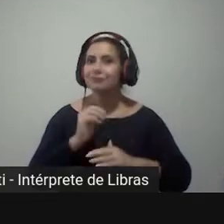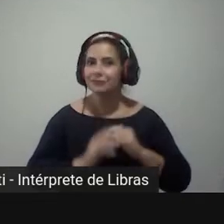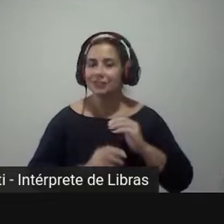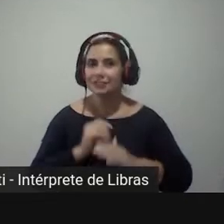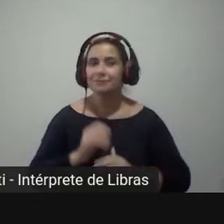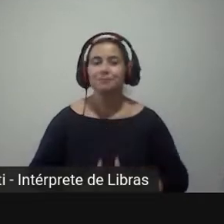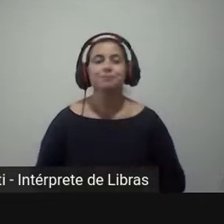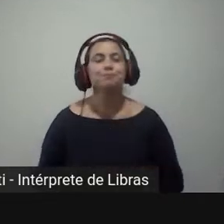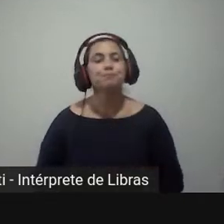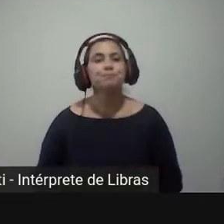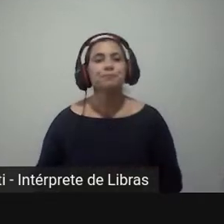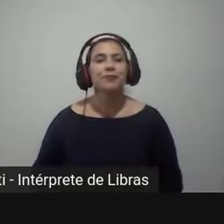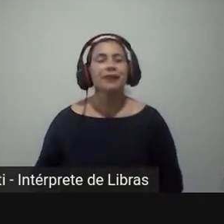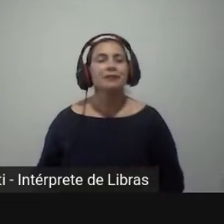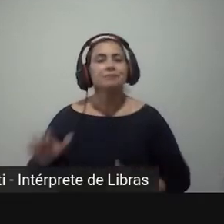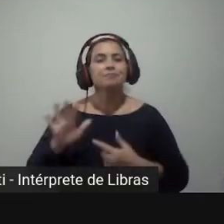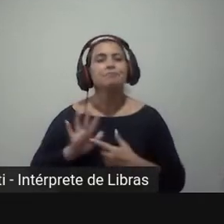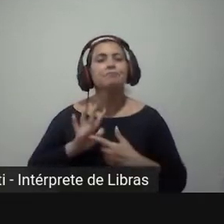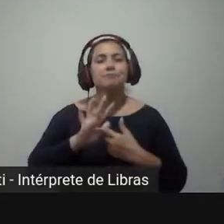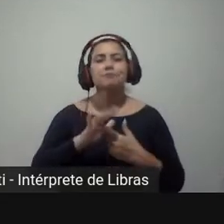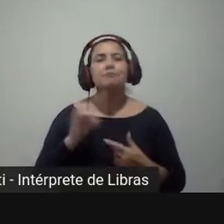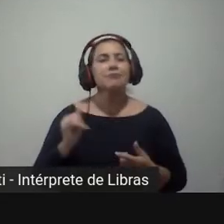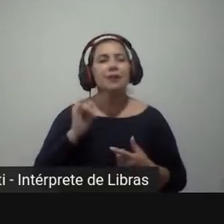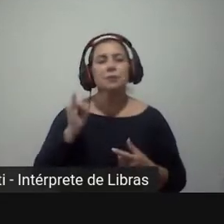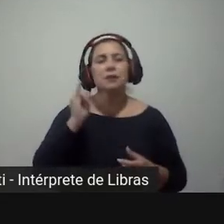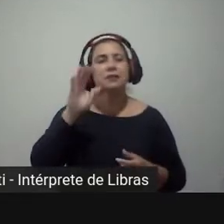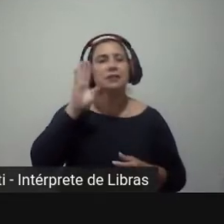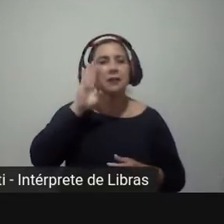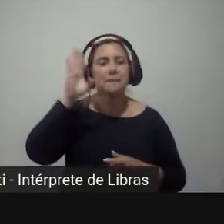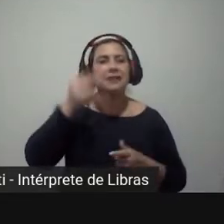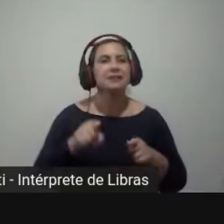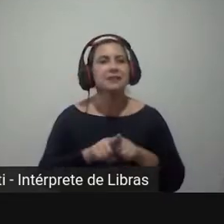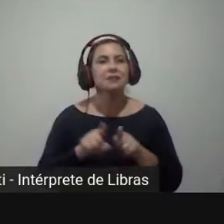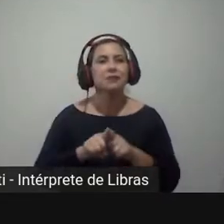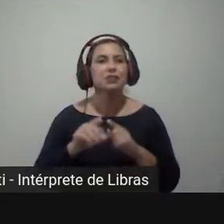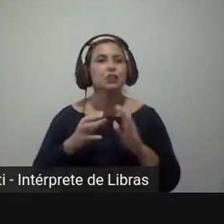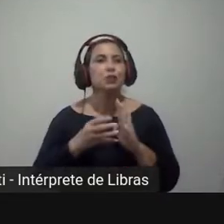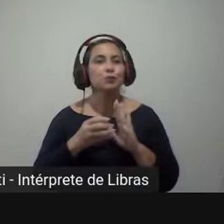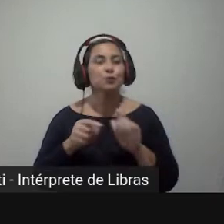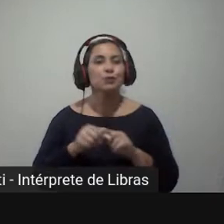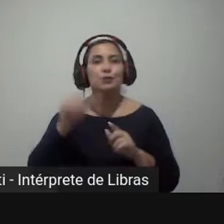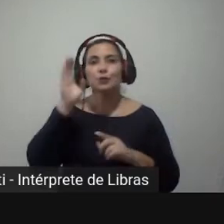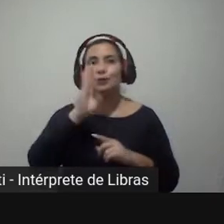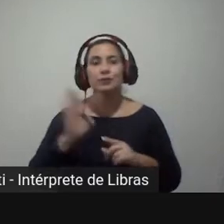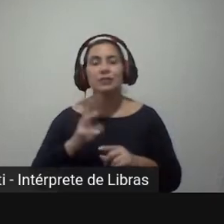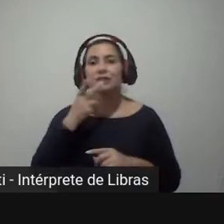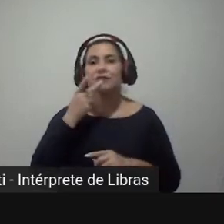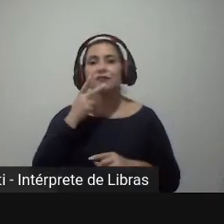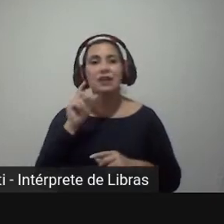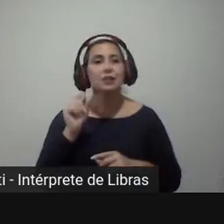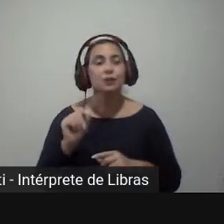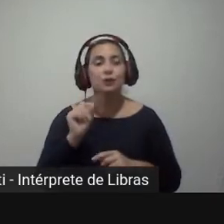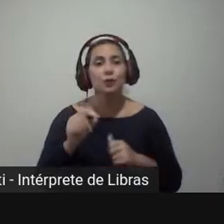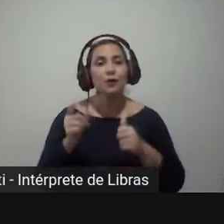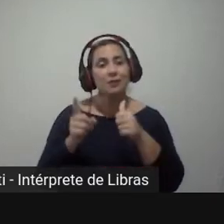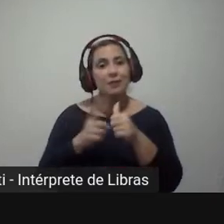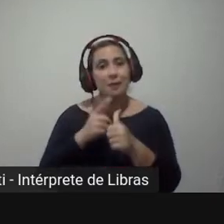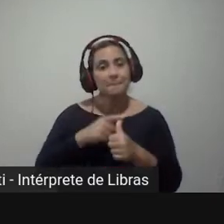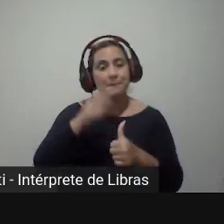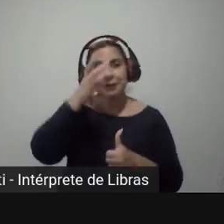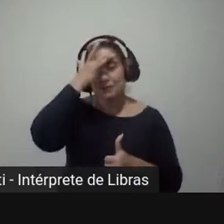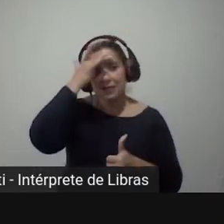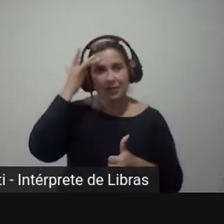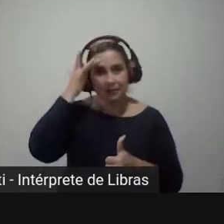Aqui eu destaco inicialmente o efeito coateio e a fragmentação partidária no Brasil, dizendo que a primeira pessoa que